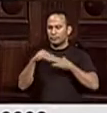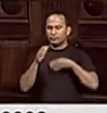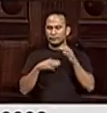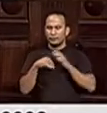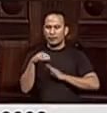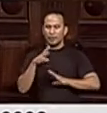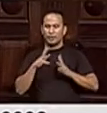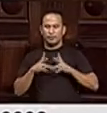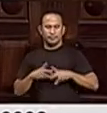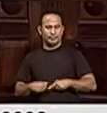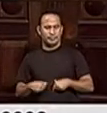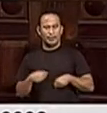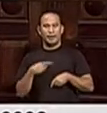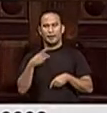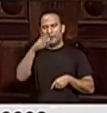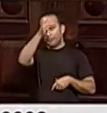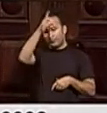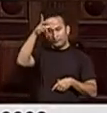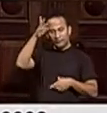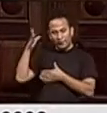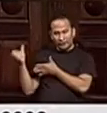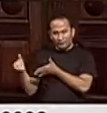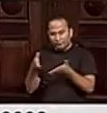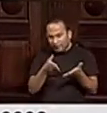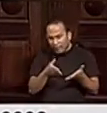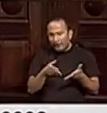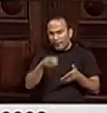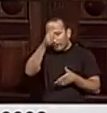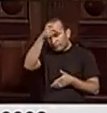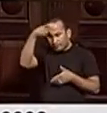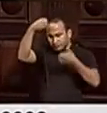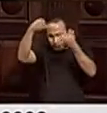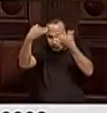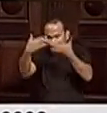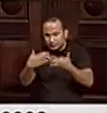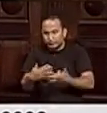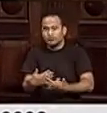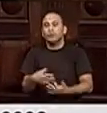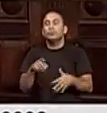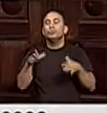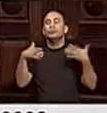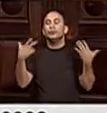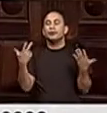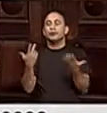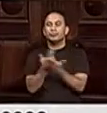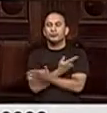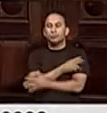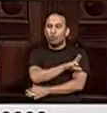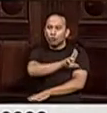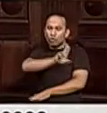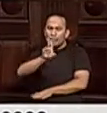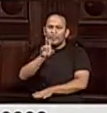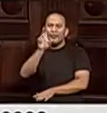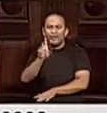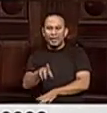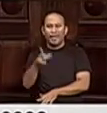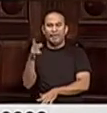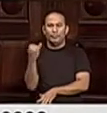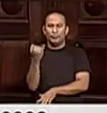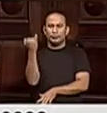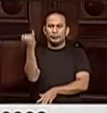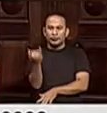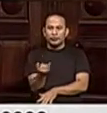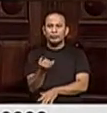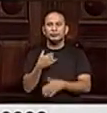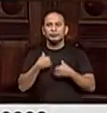e o próprio prefeito municipal que venha a público esclarecer sobre essas recentes nomeações nessa empresa que é vital para